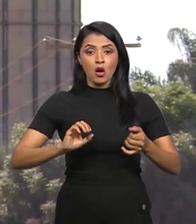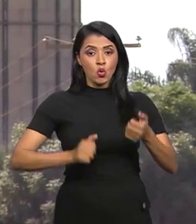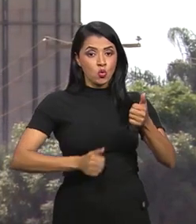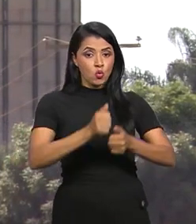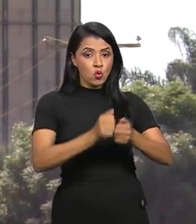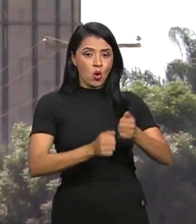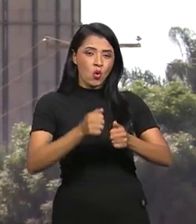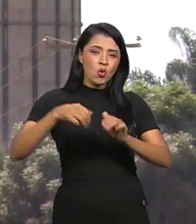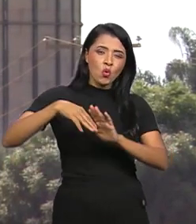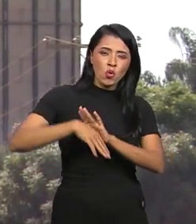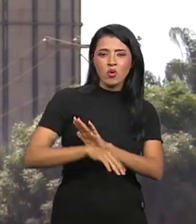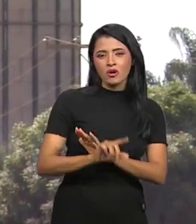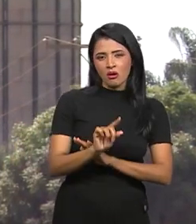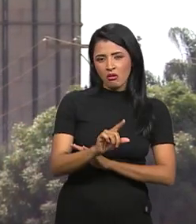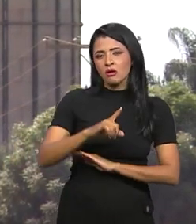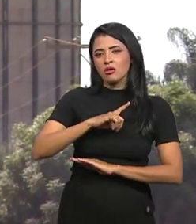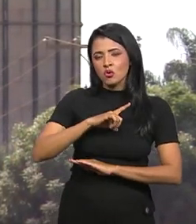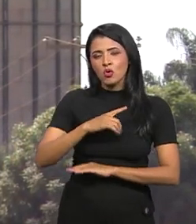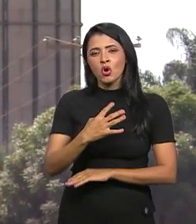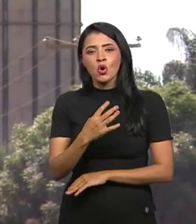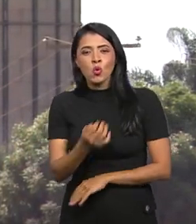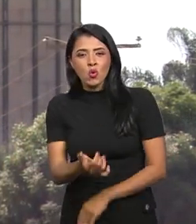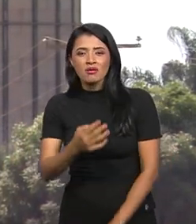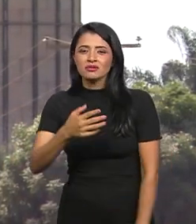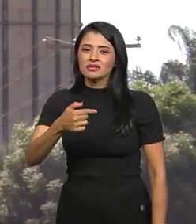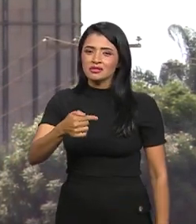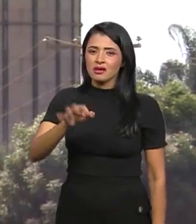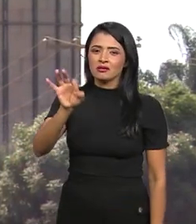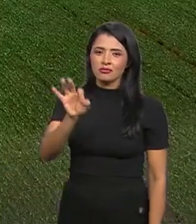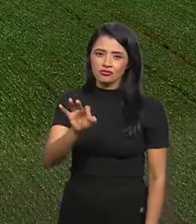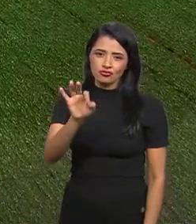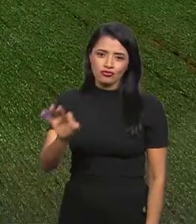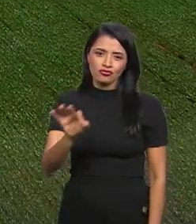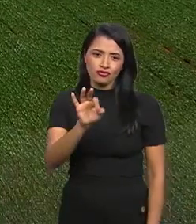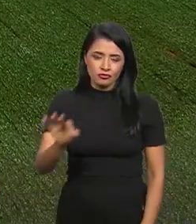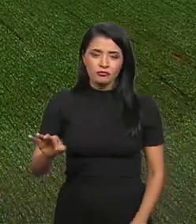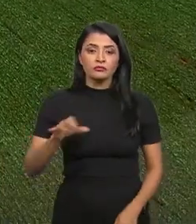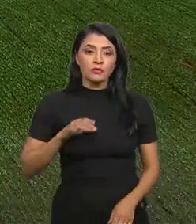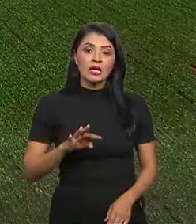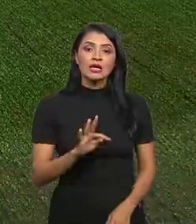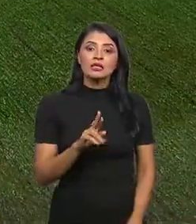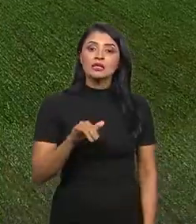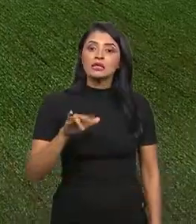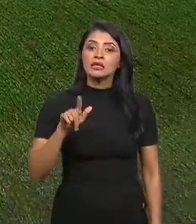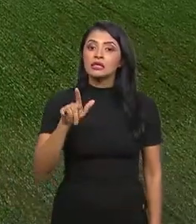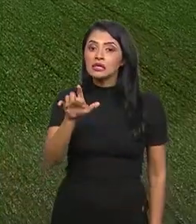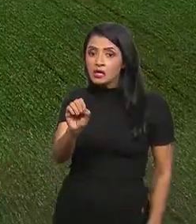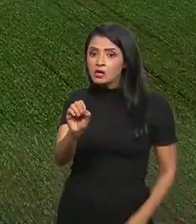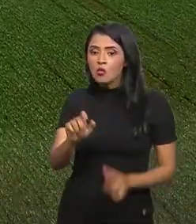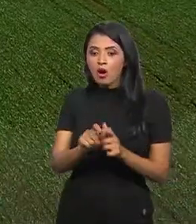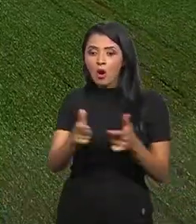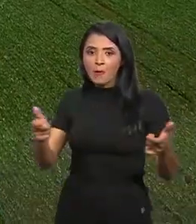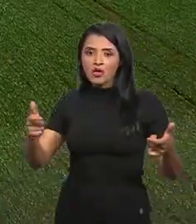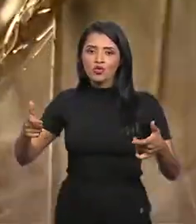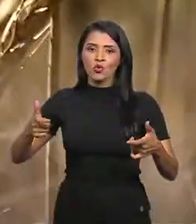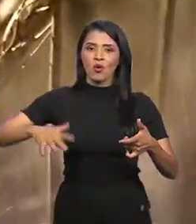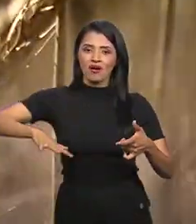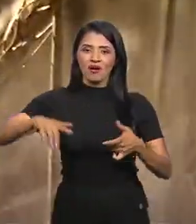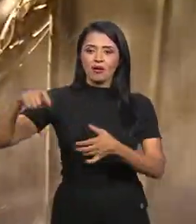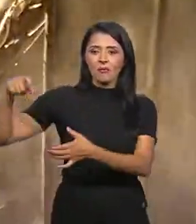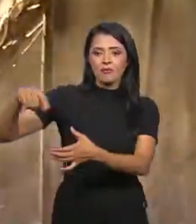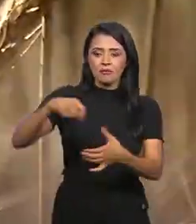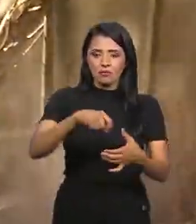teve queda na produtividade de quase 7% e o trigo aumentou a área plantada e tem